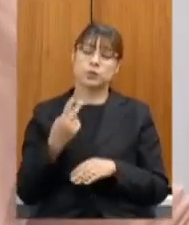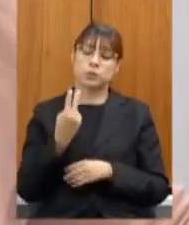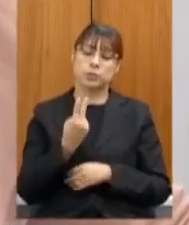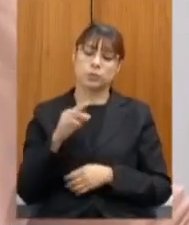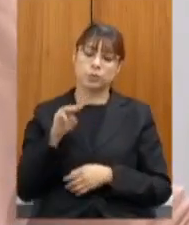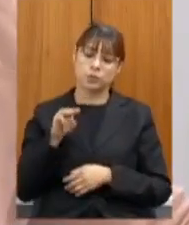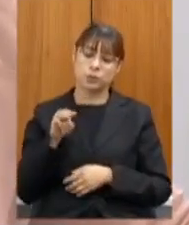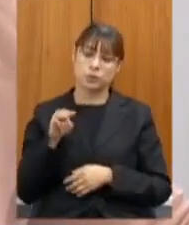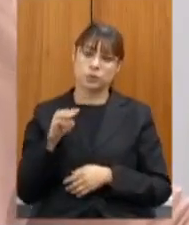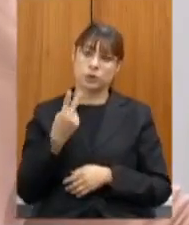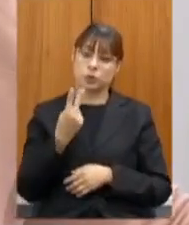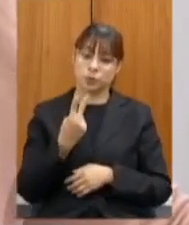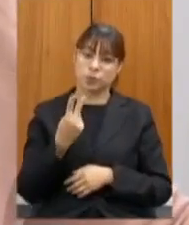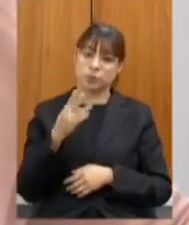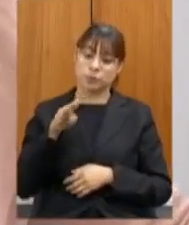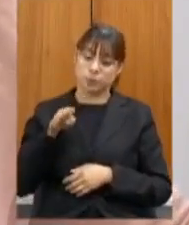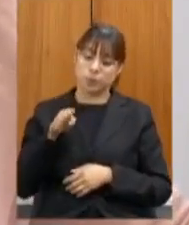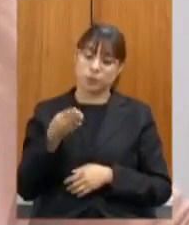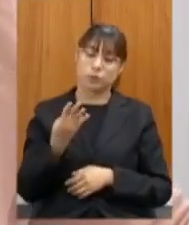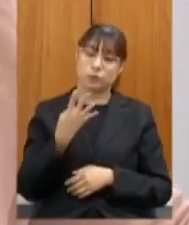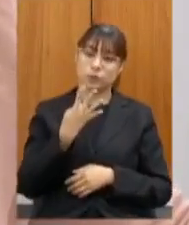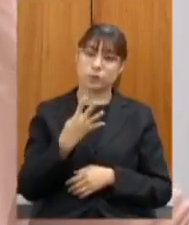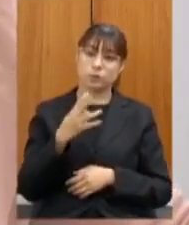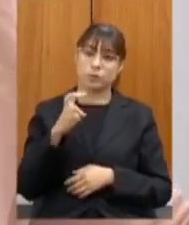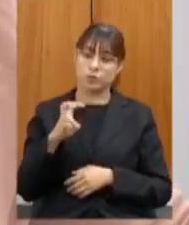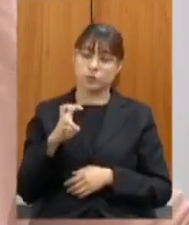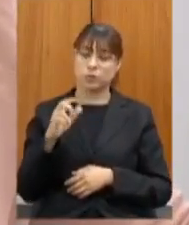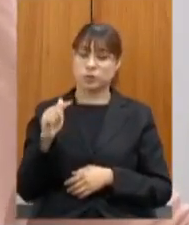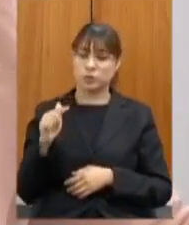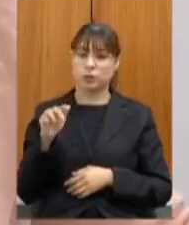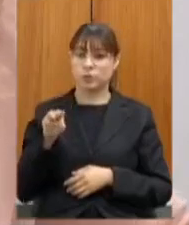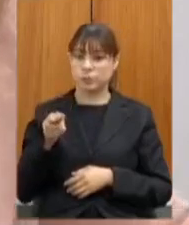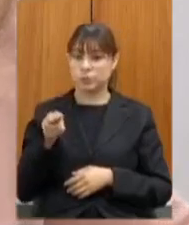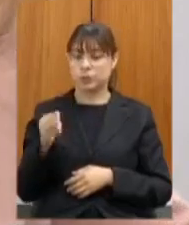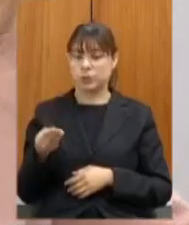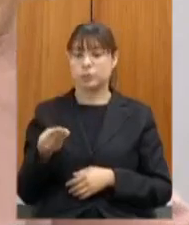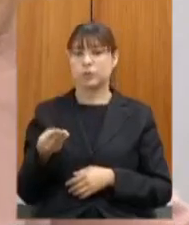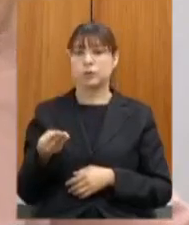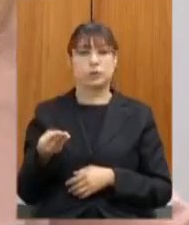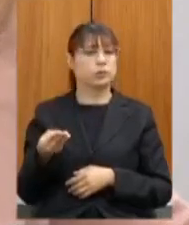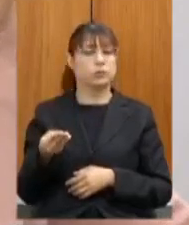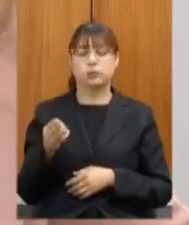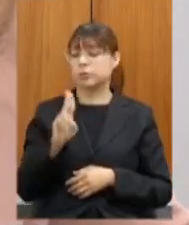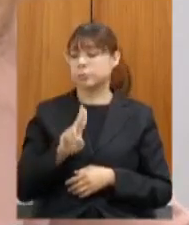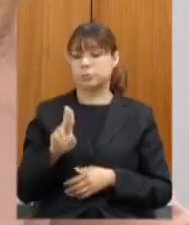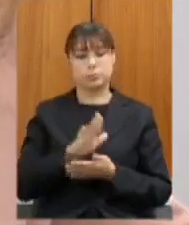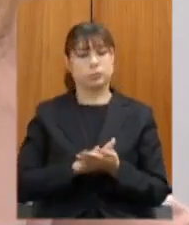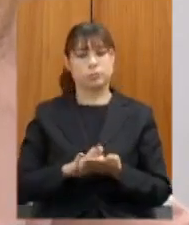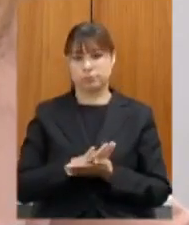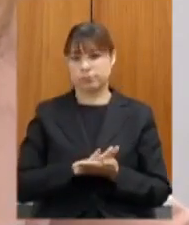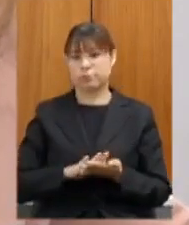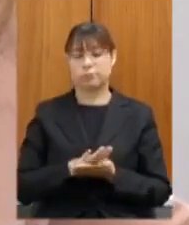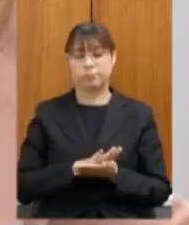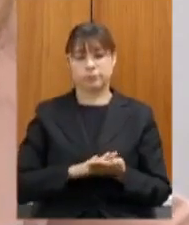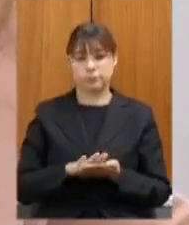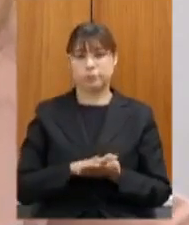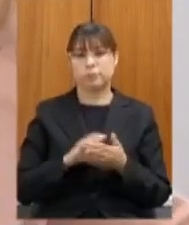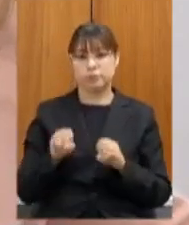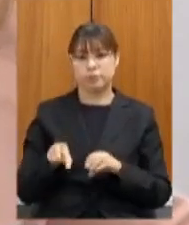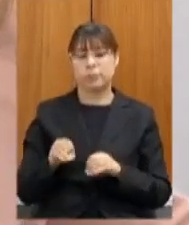bilhões 2 bilhões 457 milhões que deixaram de ser investidos considerando